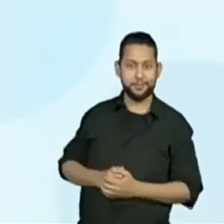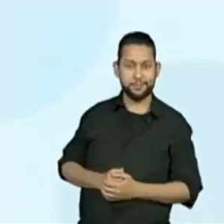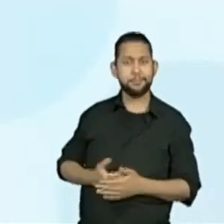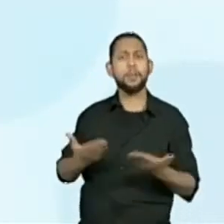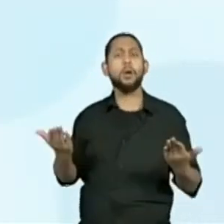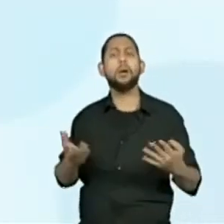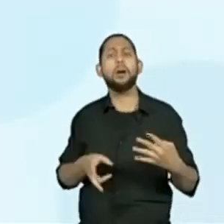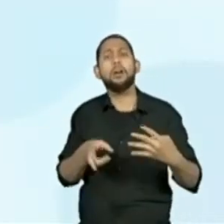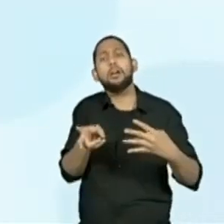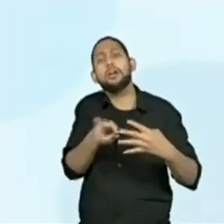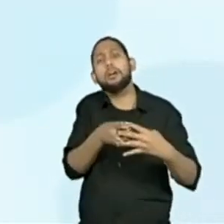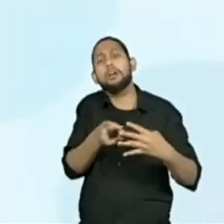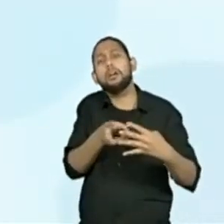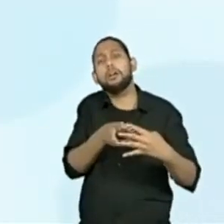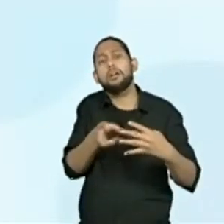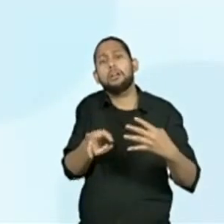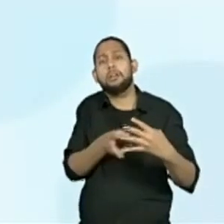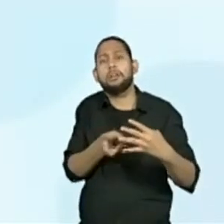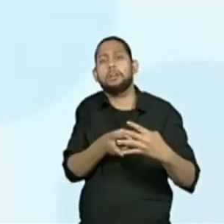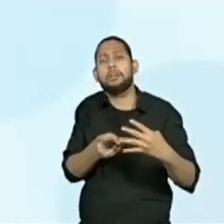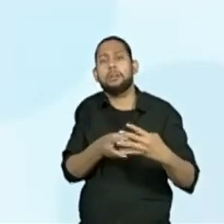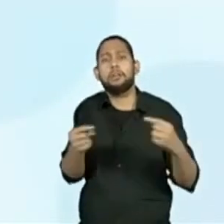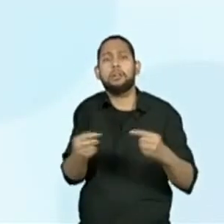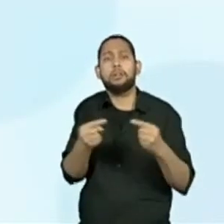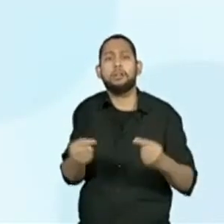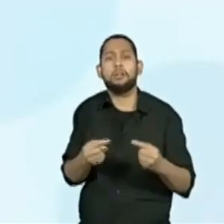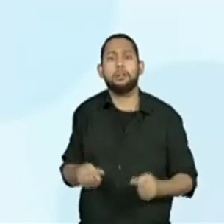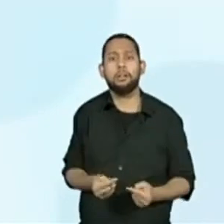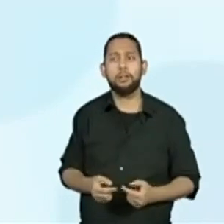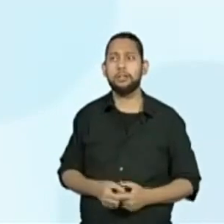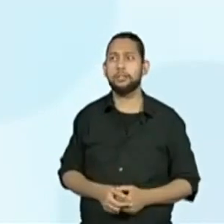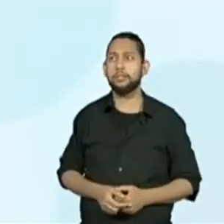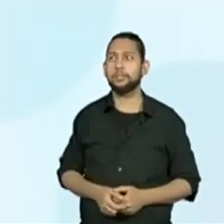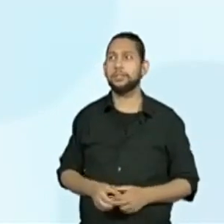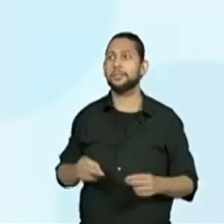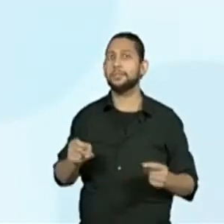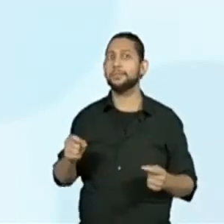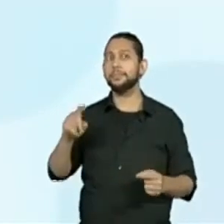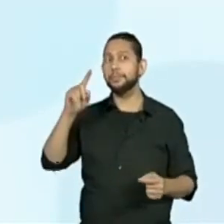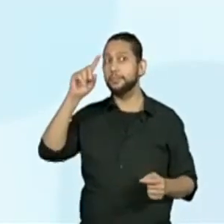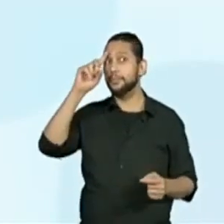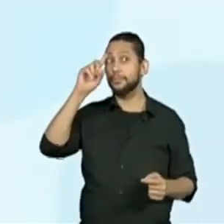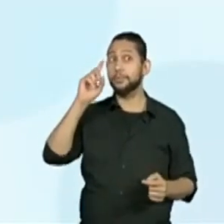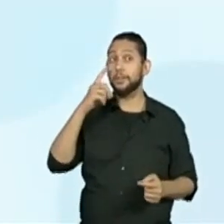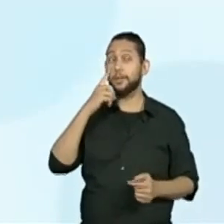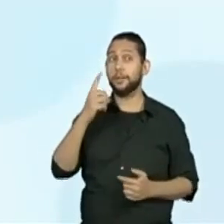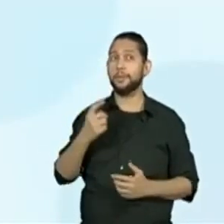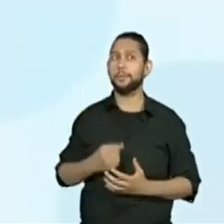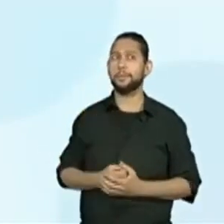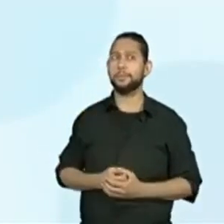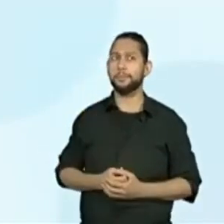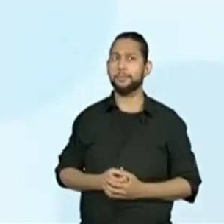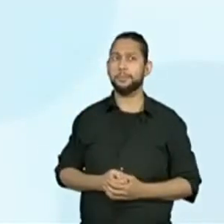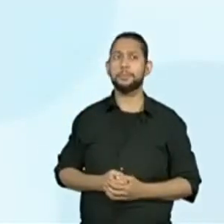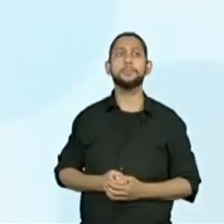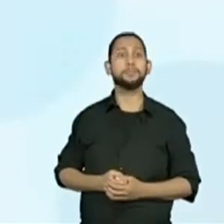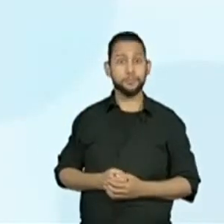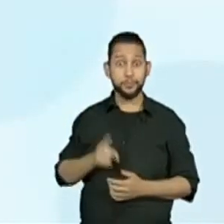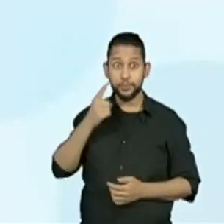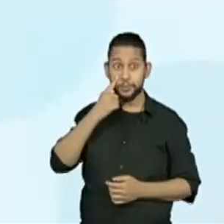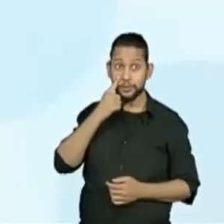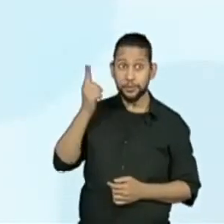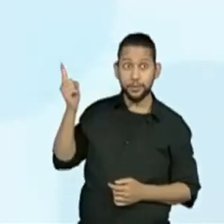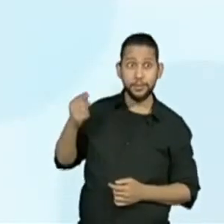rima. Eu vou escolher uma palavrinha, assim, bem tranquila. Eu vou escolher na segunda. Vida.